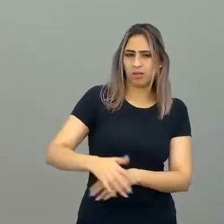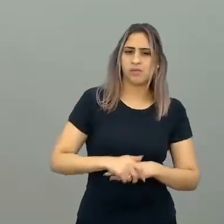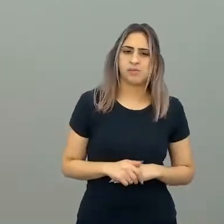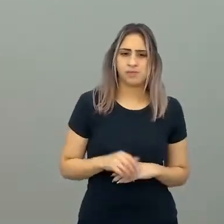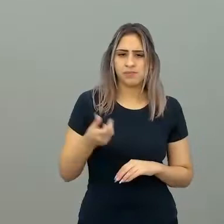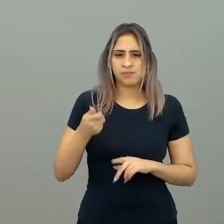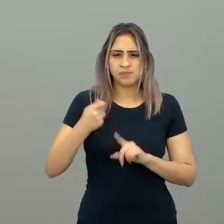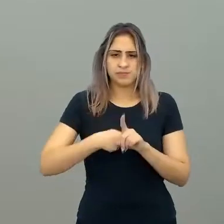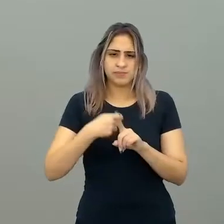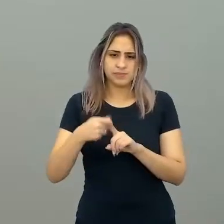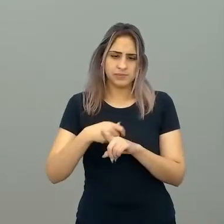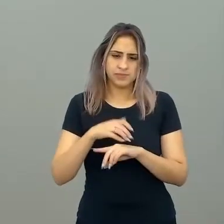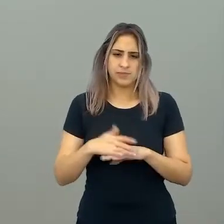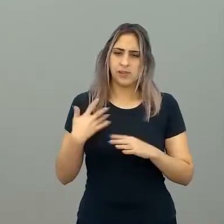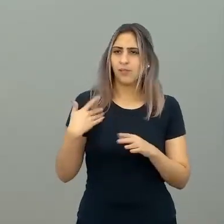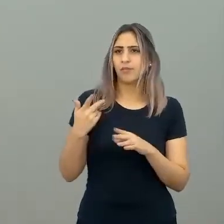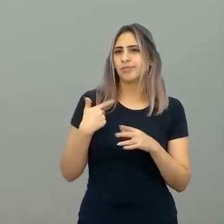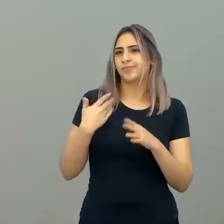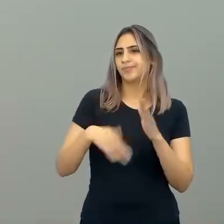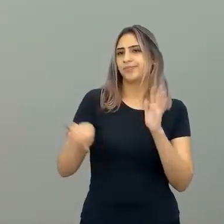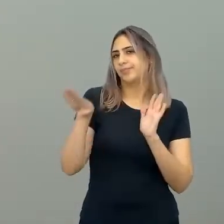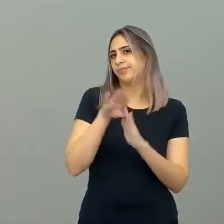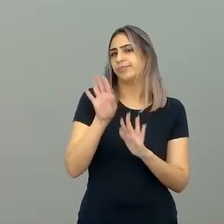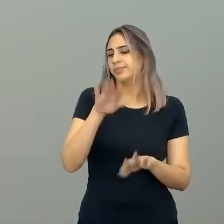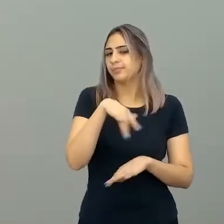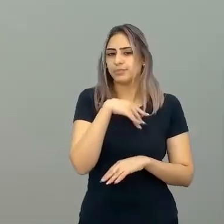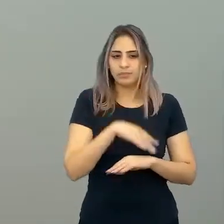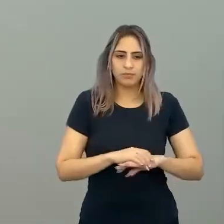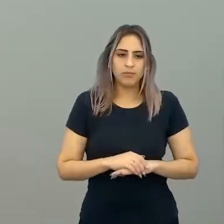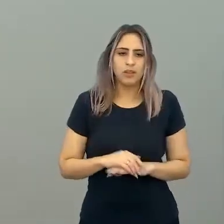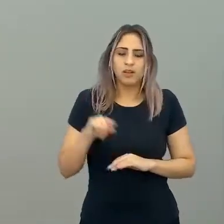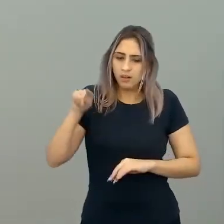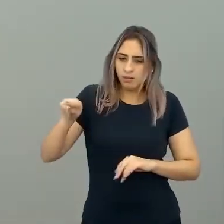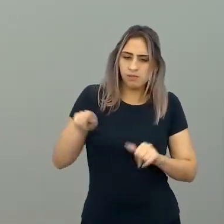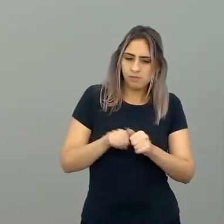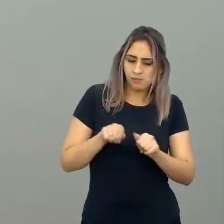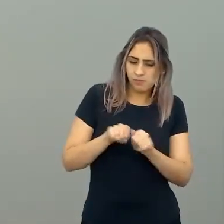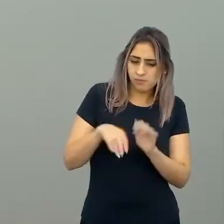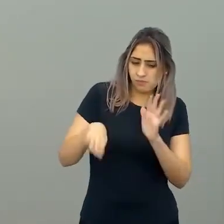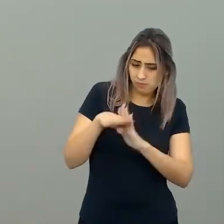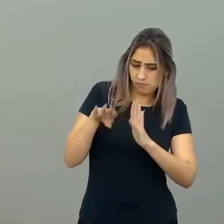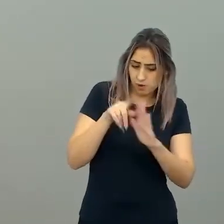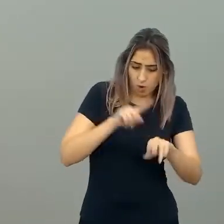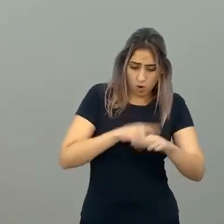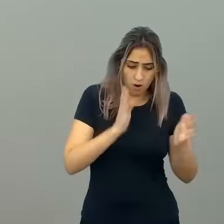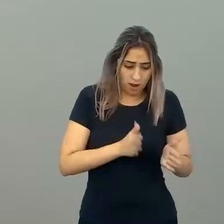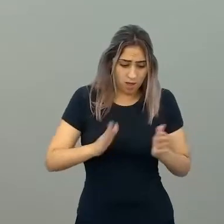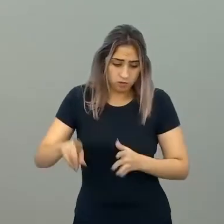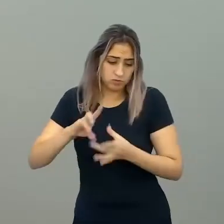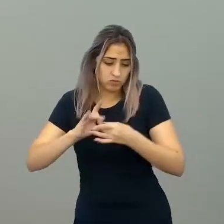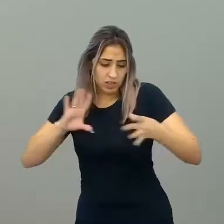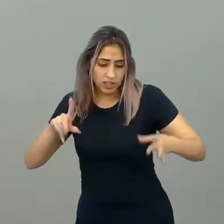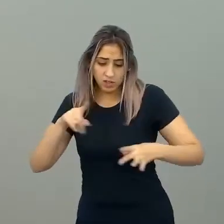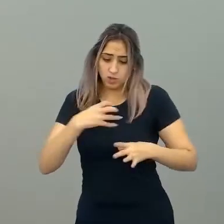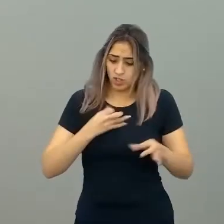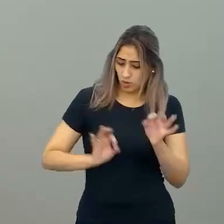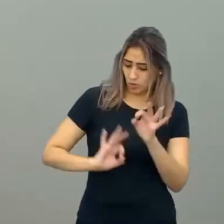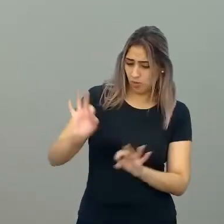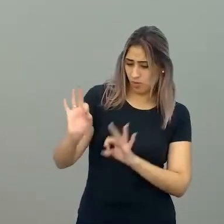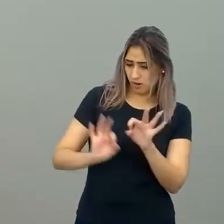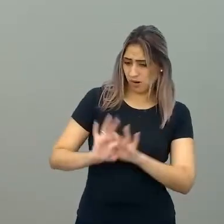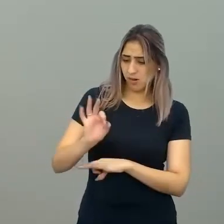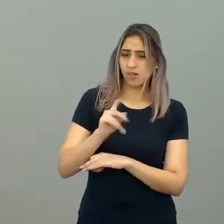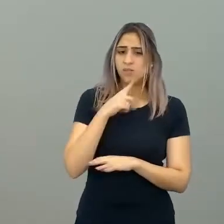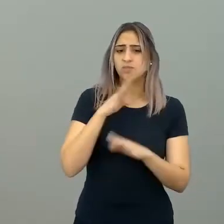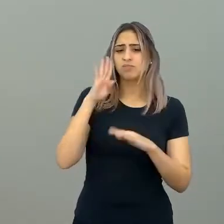seis meses. Mentira, eu exagerando, mas, assim, é, quando você estabelece prazos e você deixa isso de maneira organizada, isso